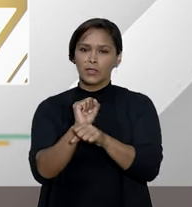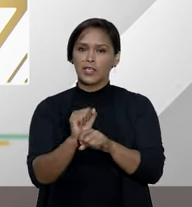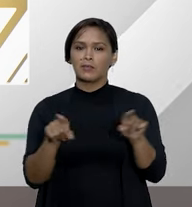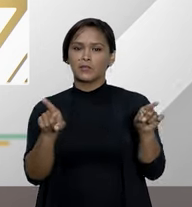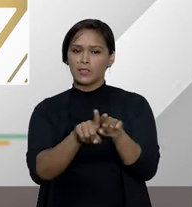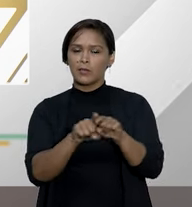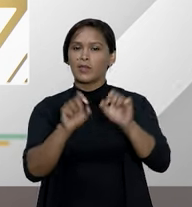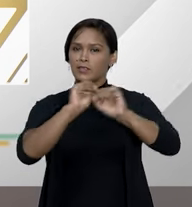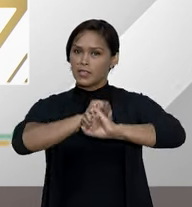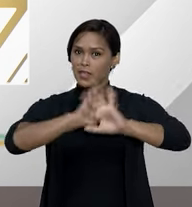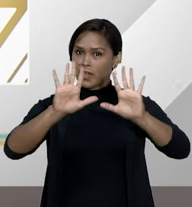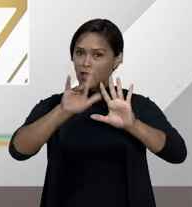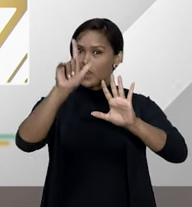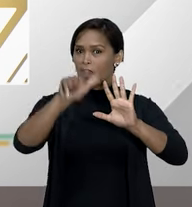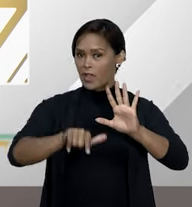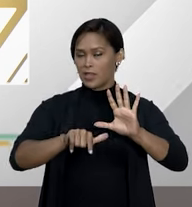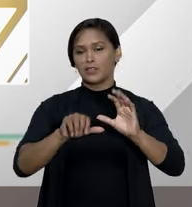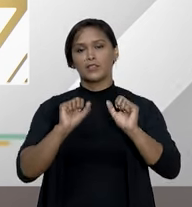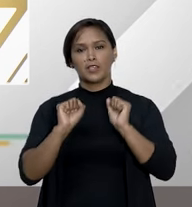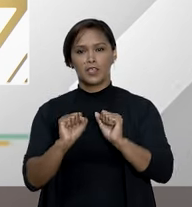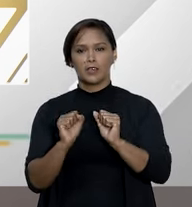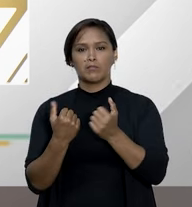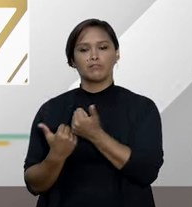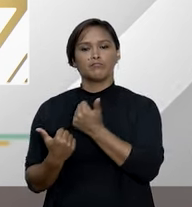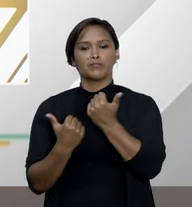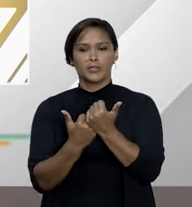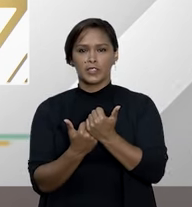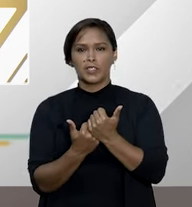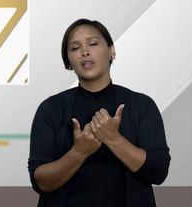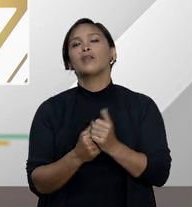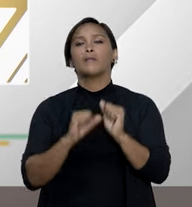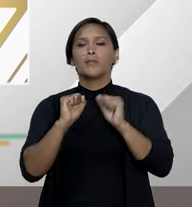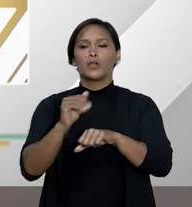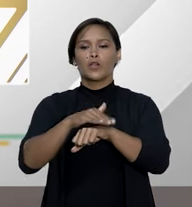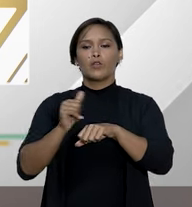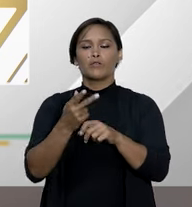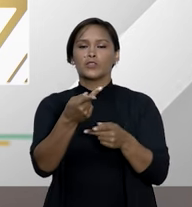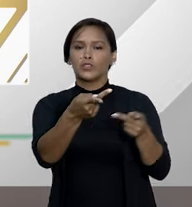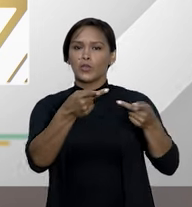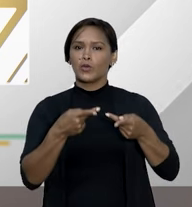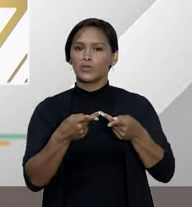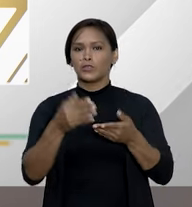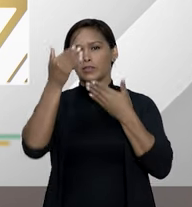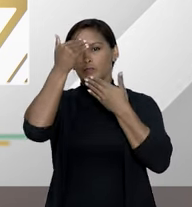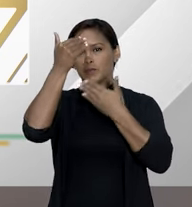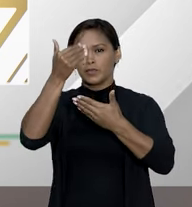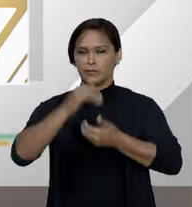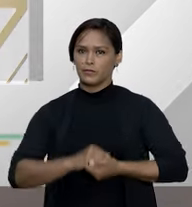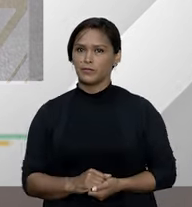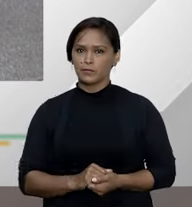claros e estamos apostos para outros convites muito obrigado